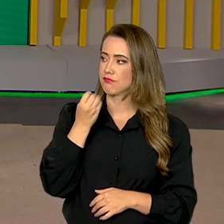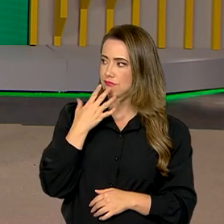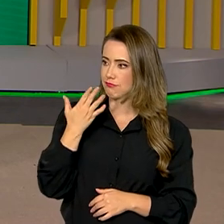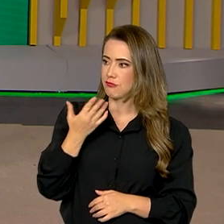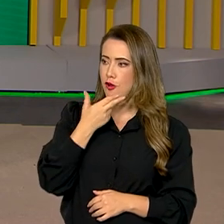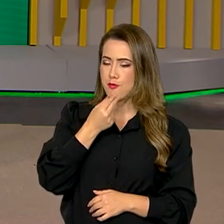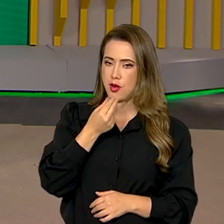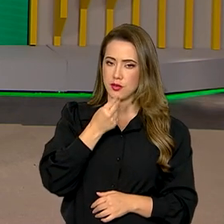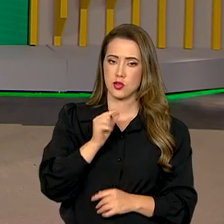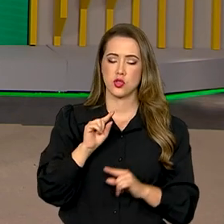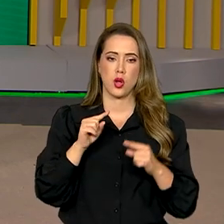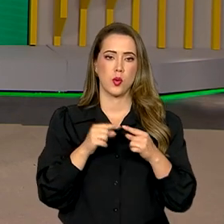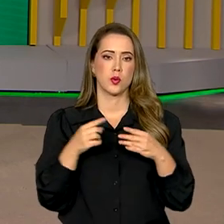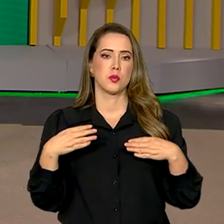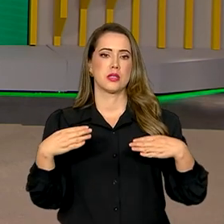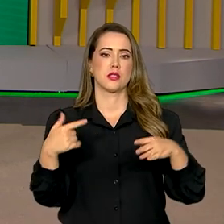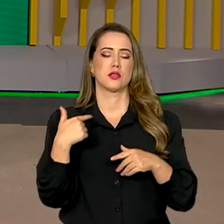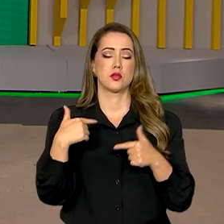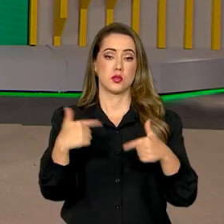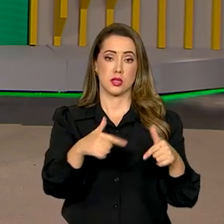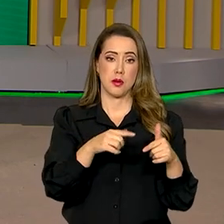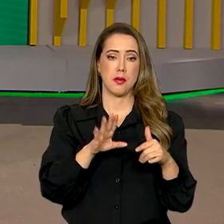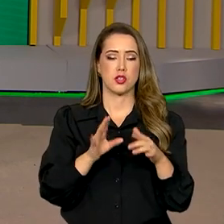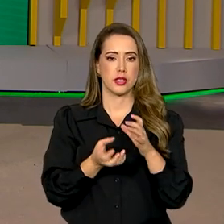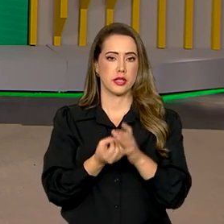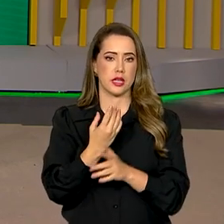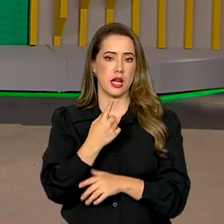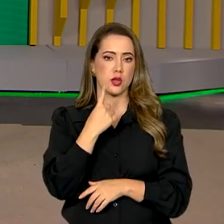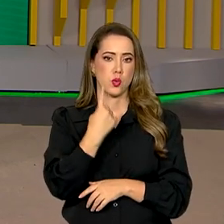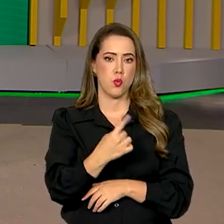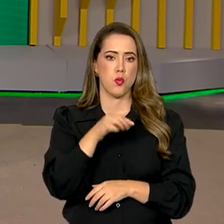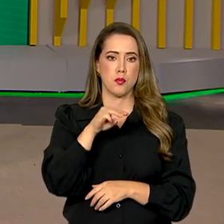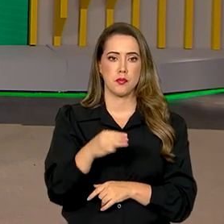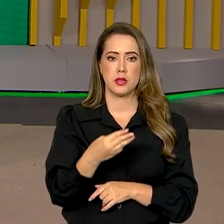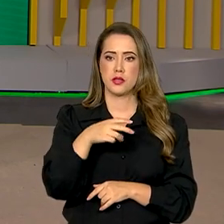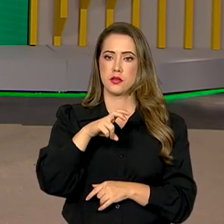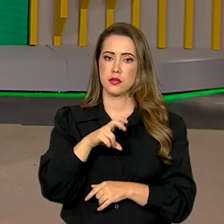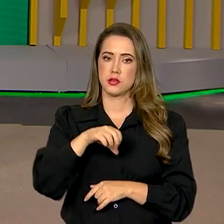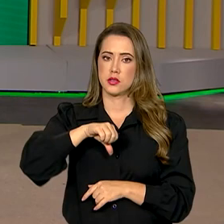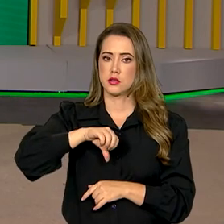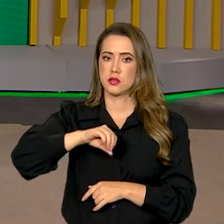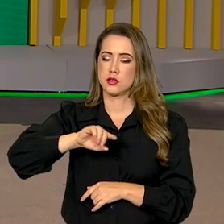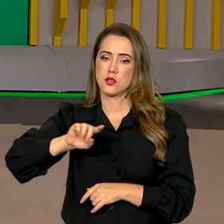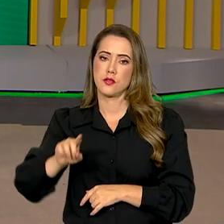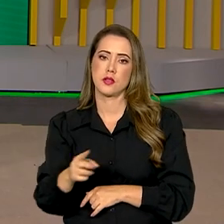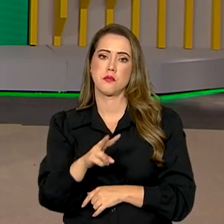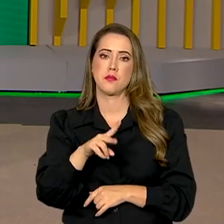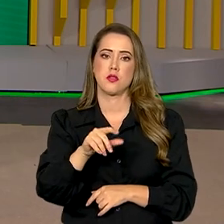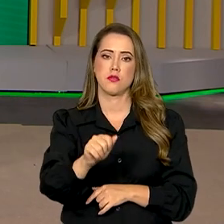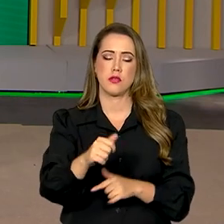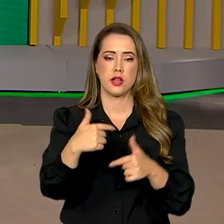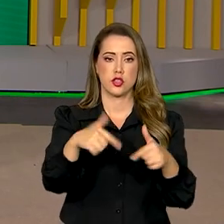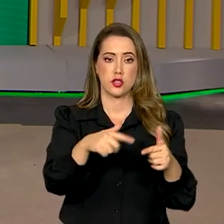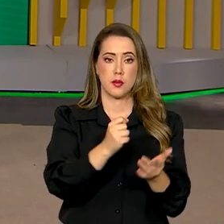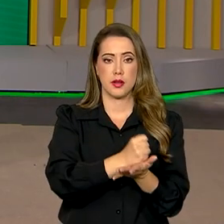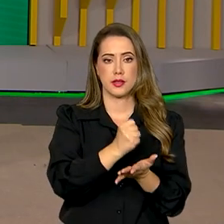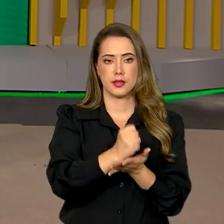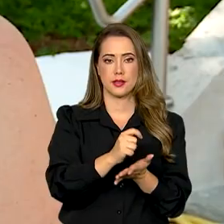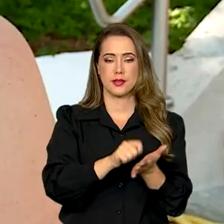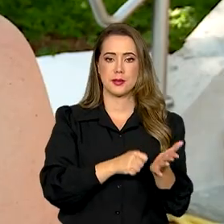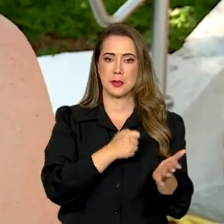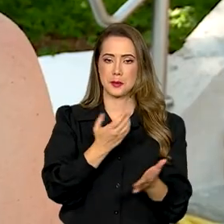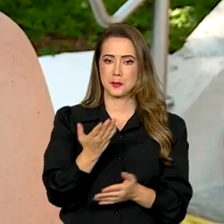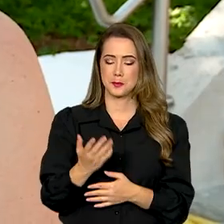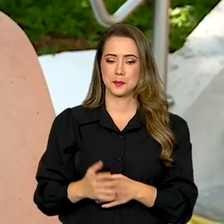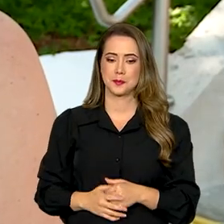Ministério do Trabalho, desde o início do ano foram geradas 1 milhão e 590 mil vagas com carteira assinada.